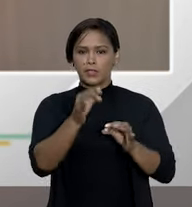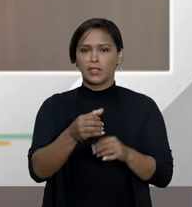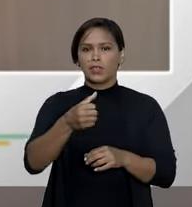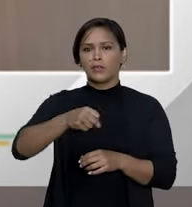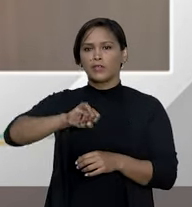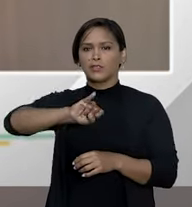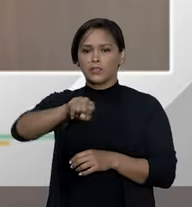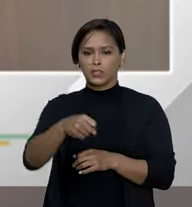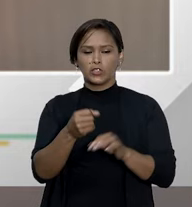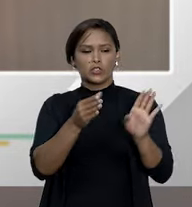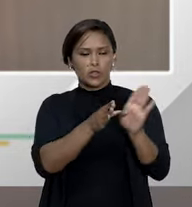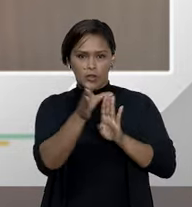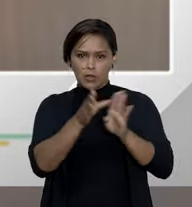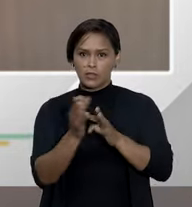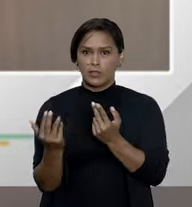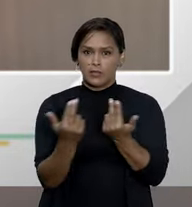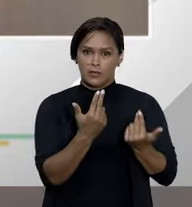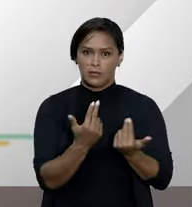sinaliza nesse sentido